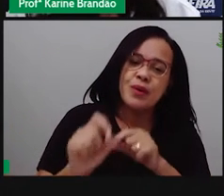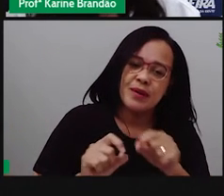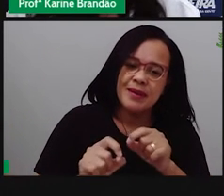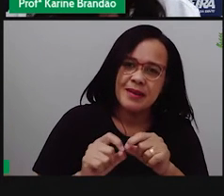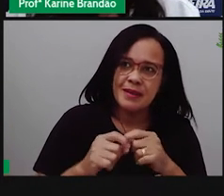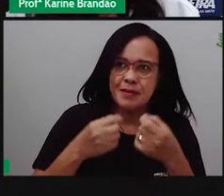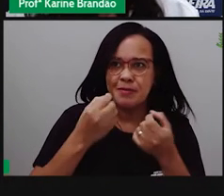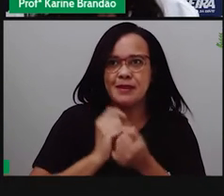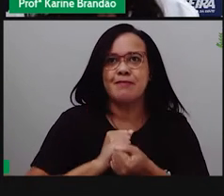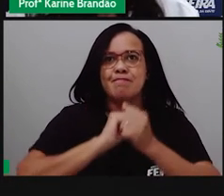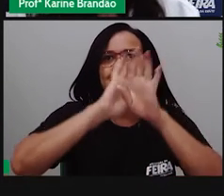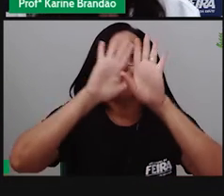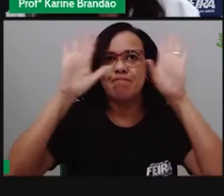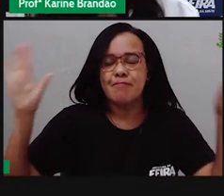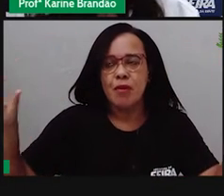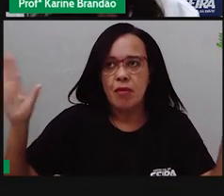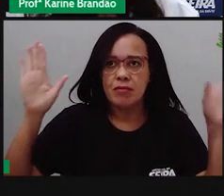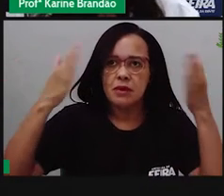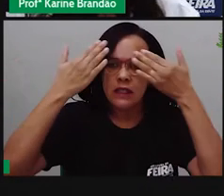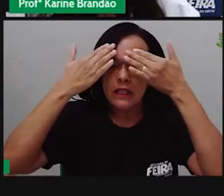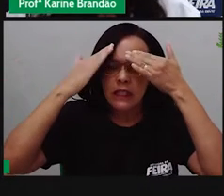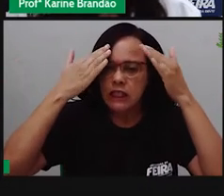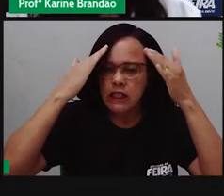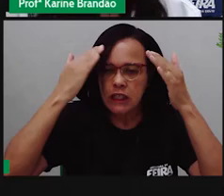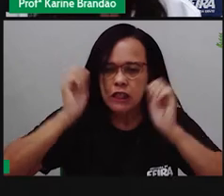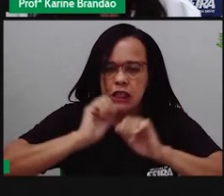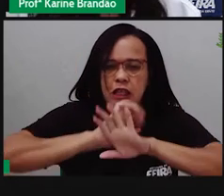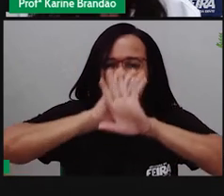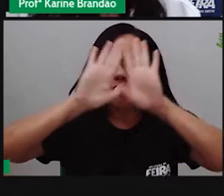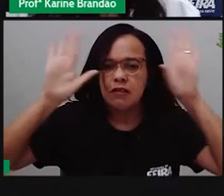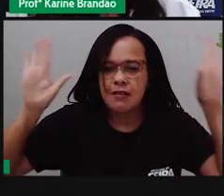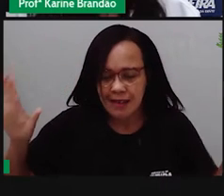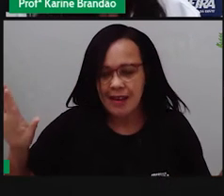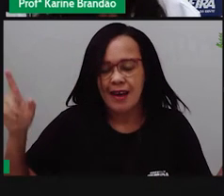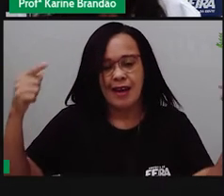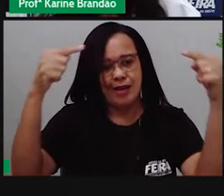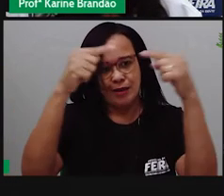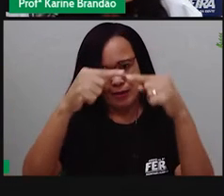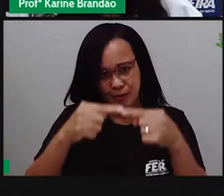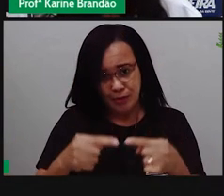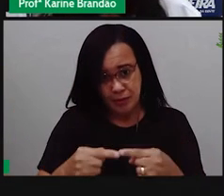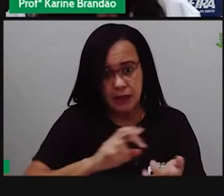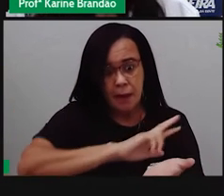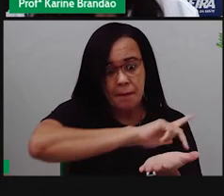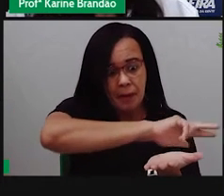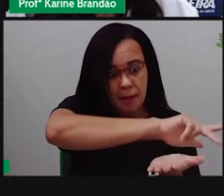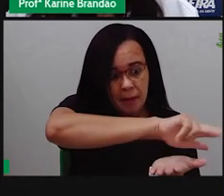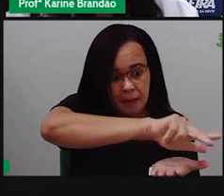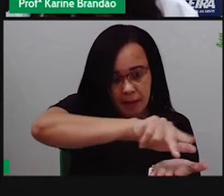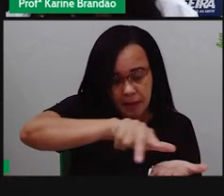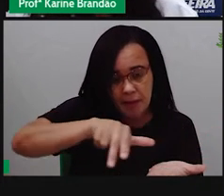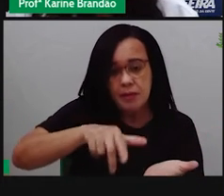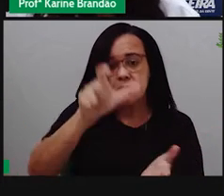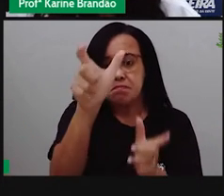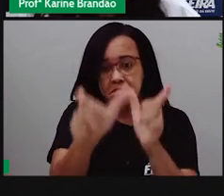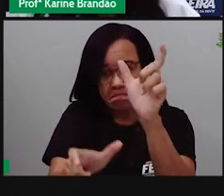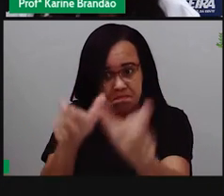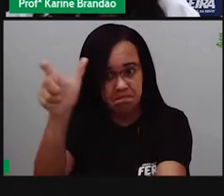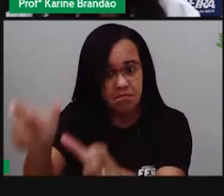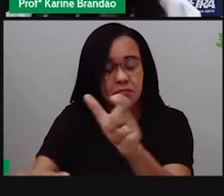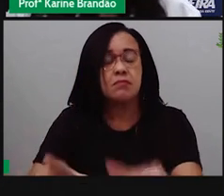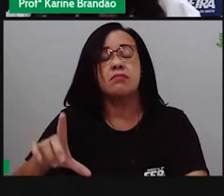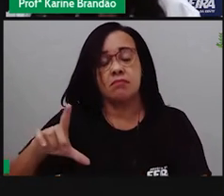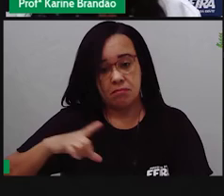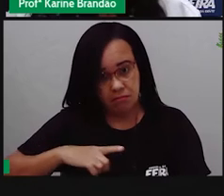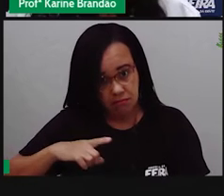compreensão que nós temos hoje de diversidade. E por isso que foi tão pontual a prova, o importante é